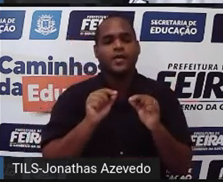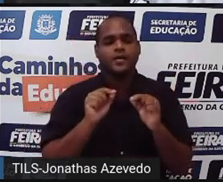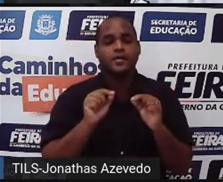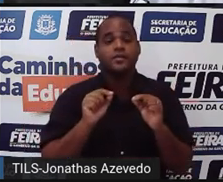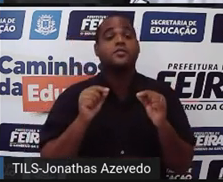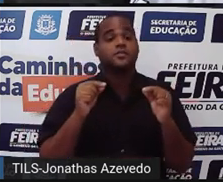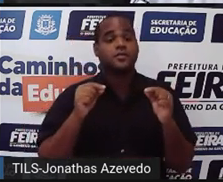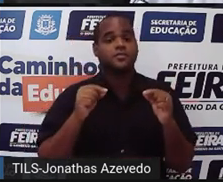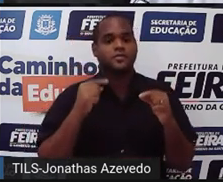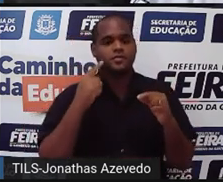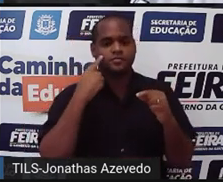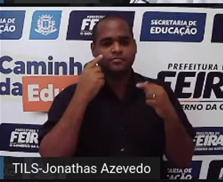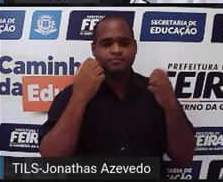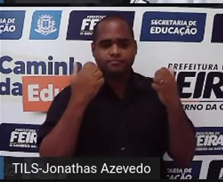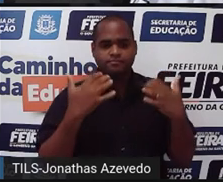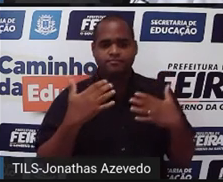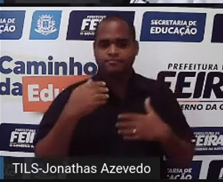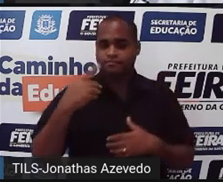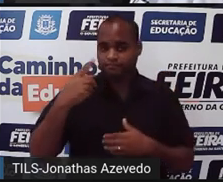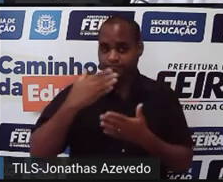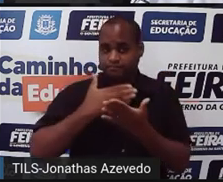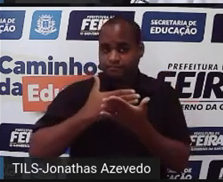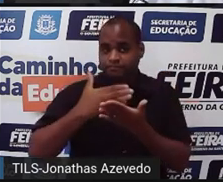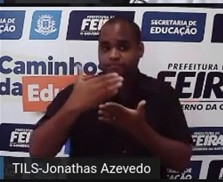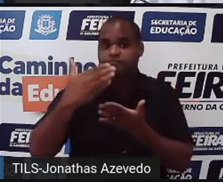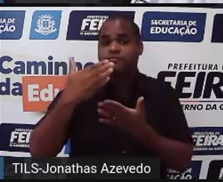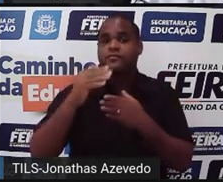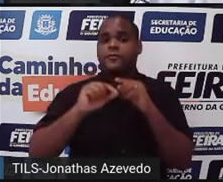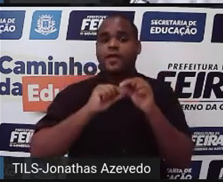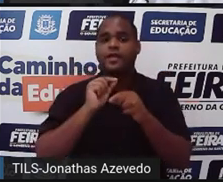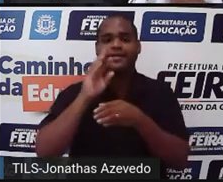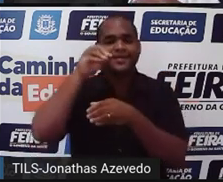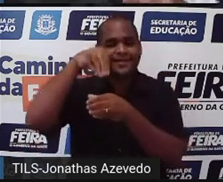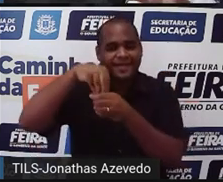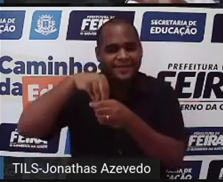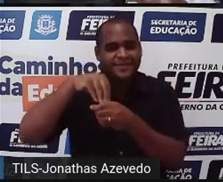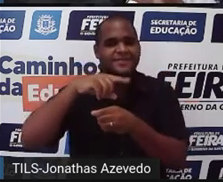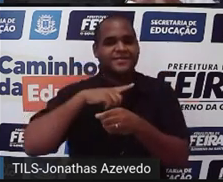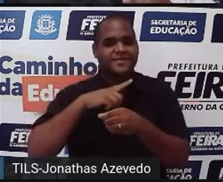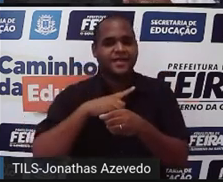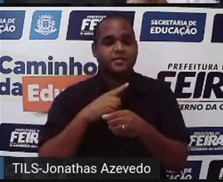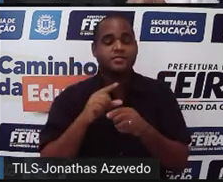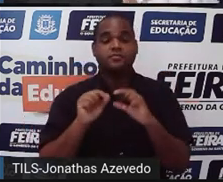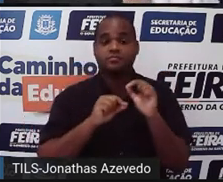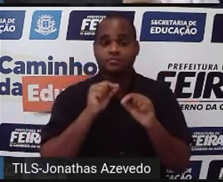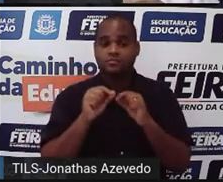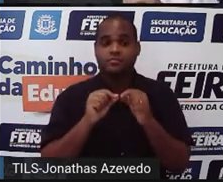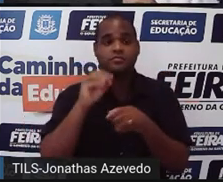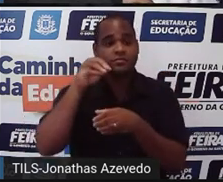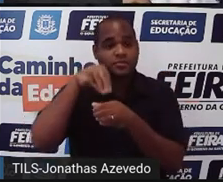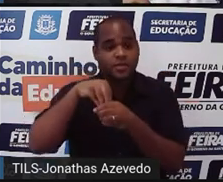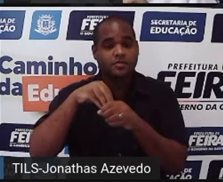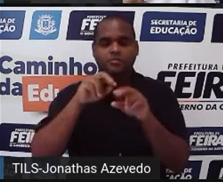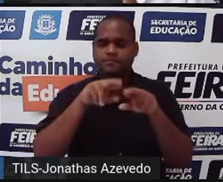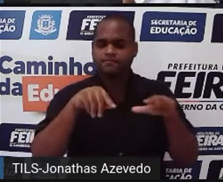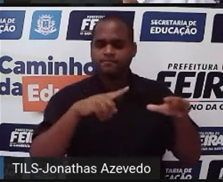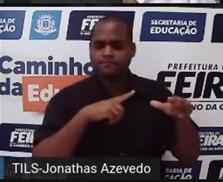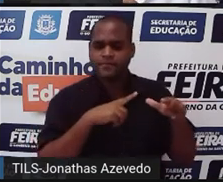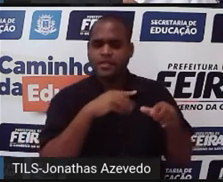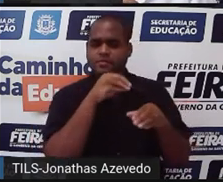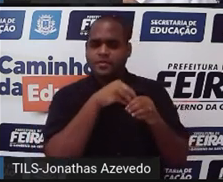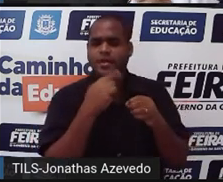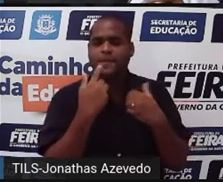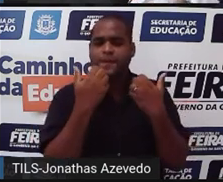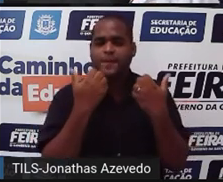o seguinte dentro desses círculos dentro de cada espaço desse círculo a gente vai colocar